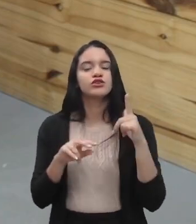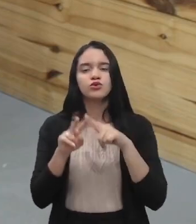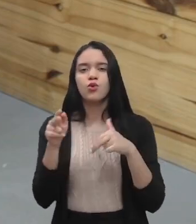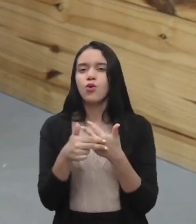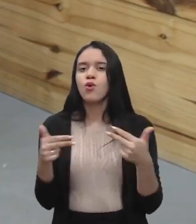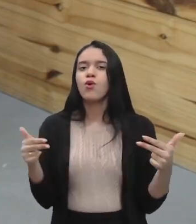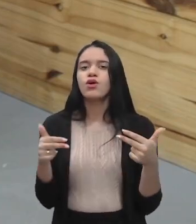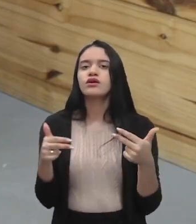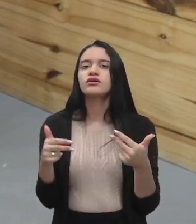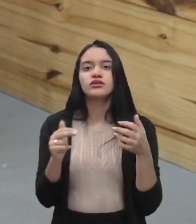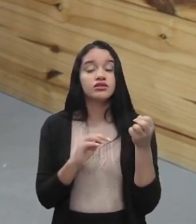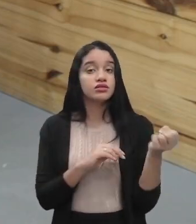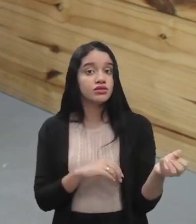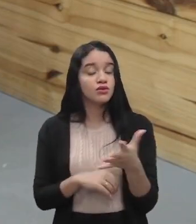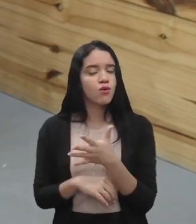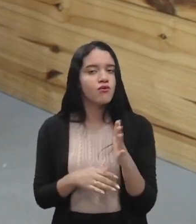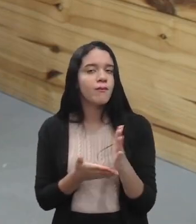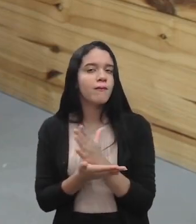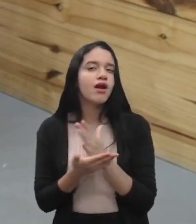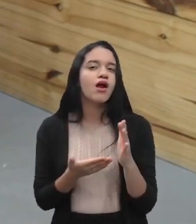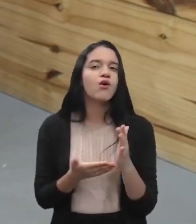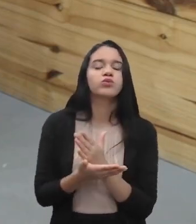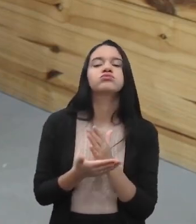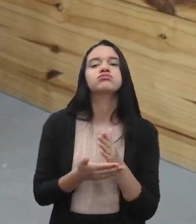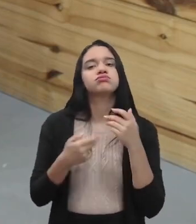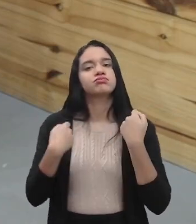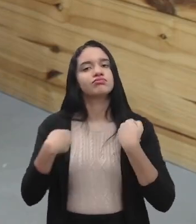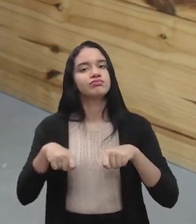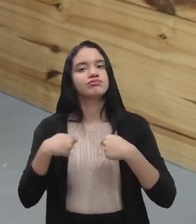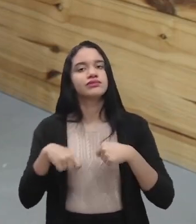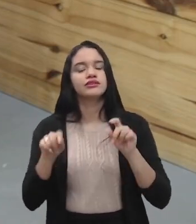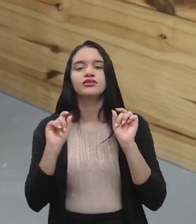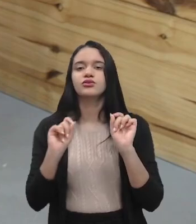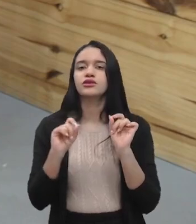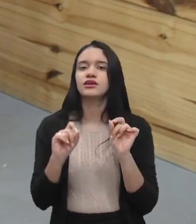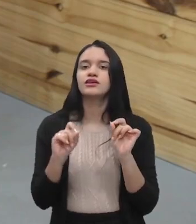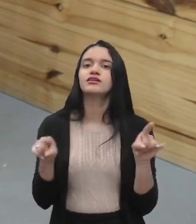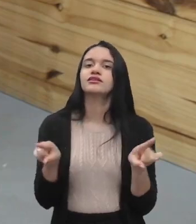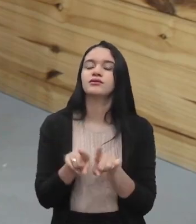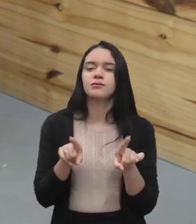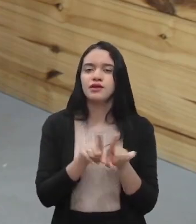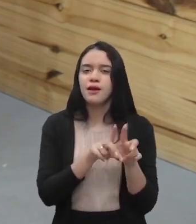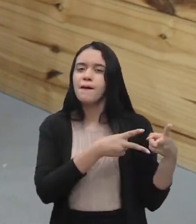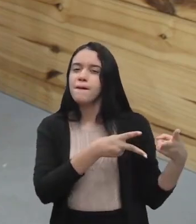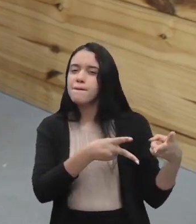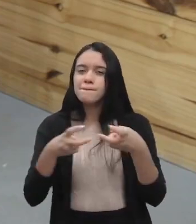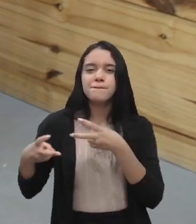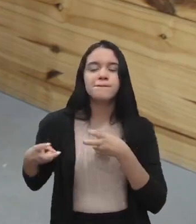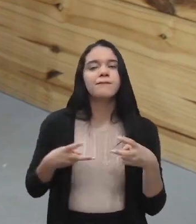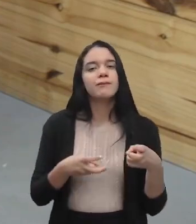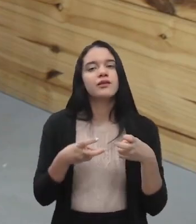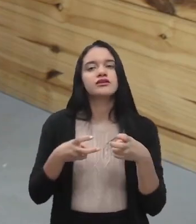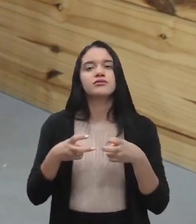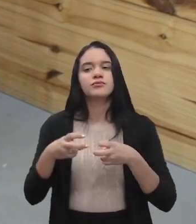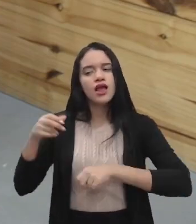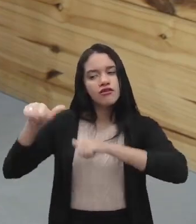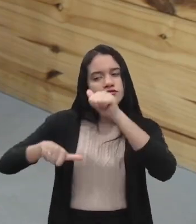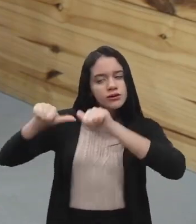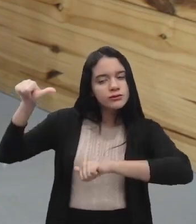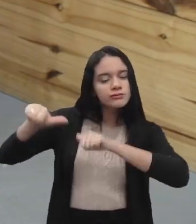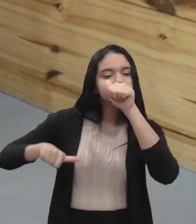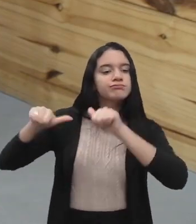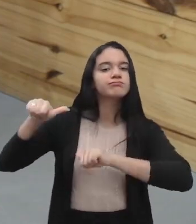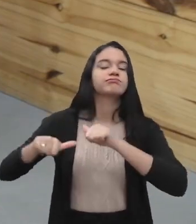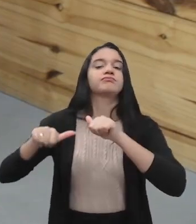talvez seja nova para alguns e que precisa ser também identificado, analisado e